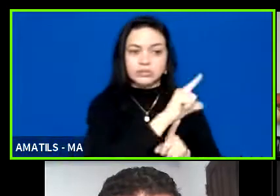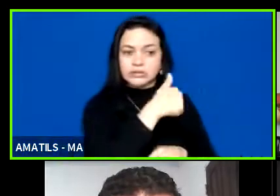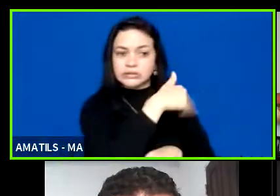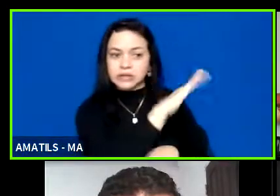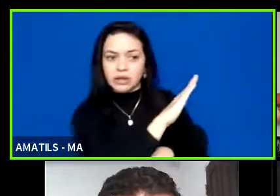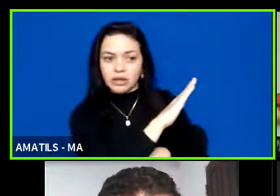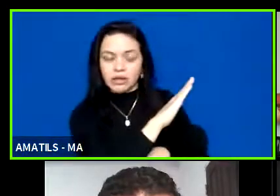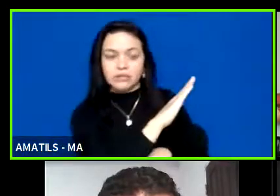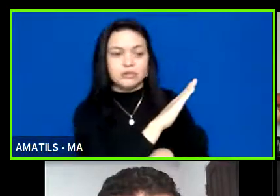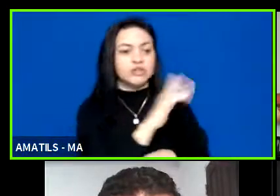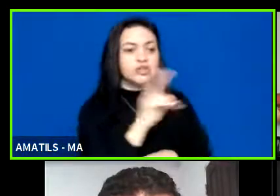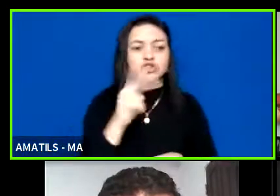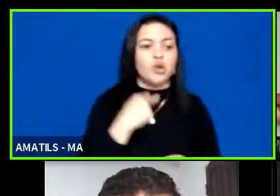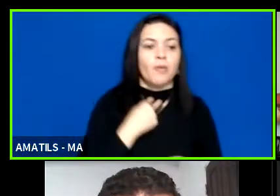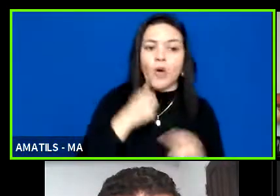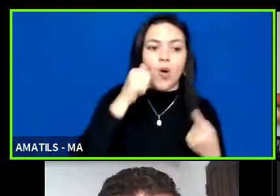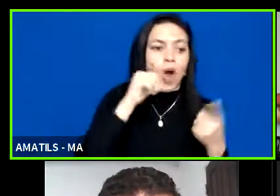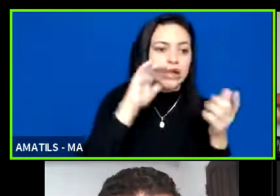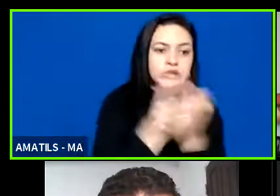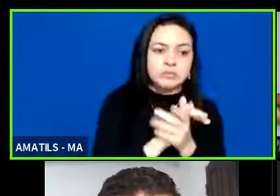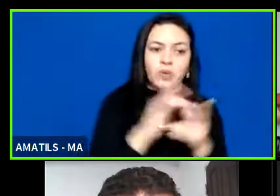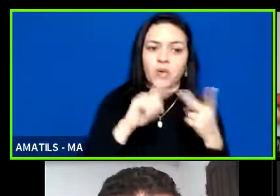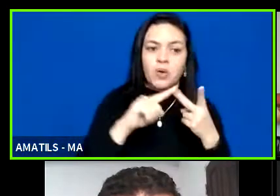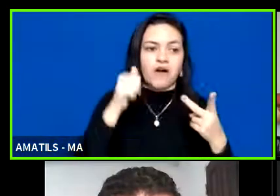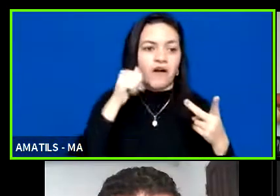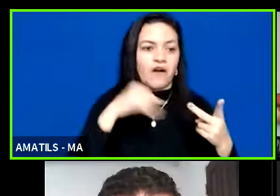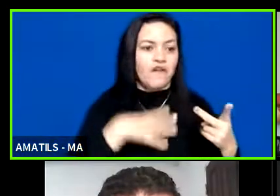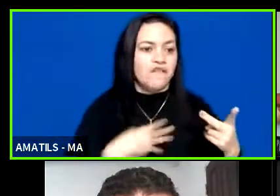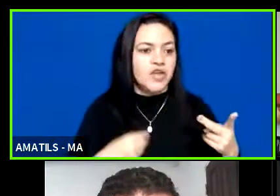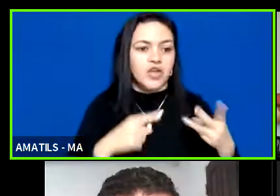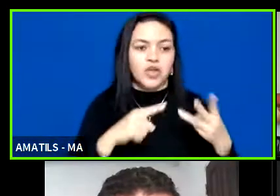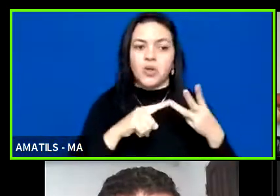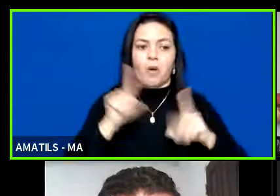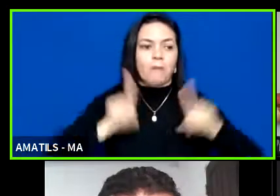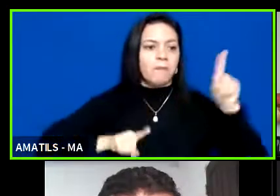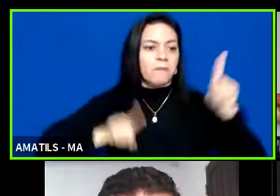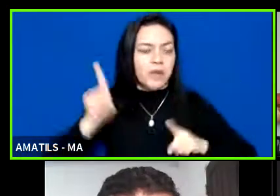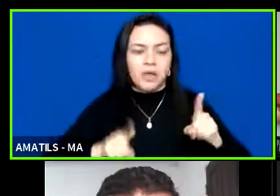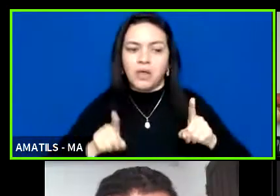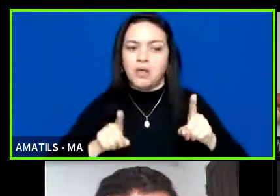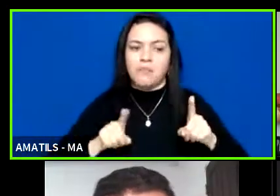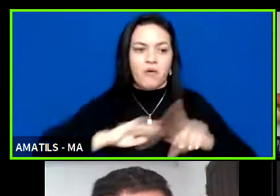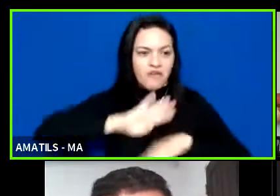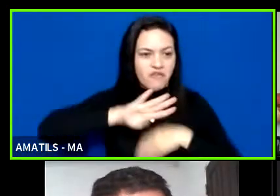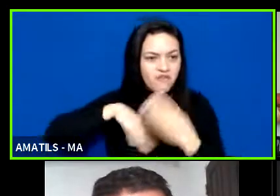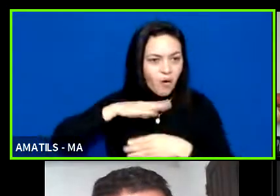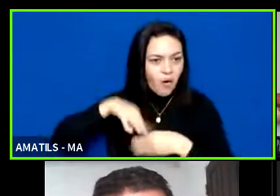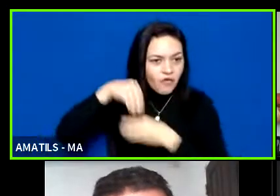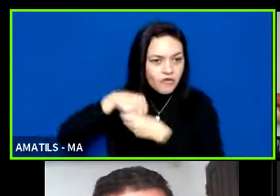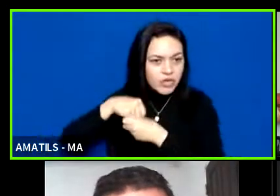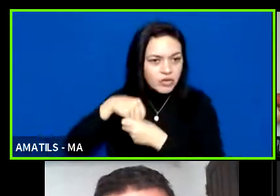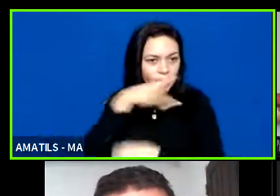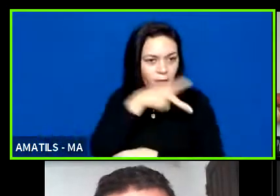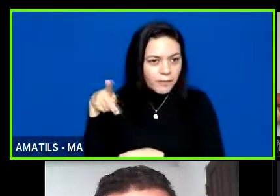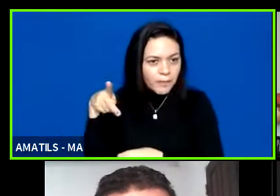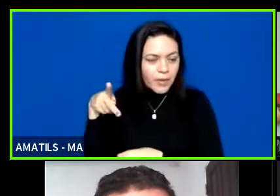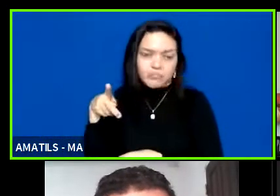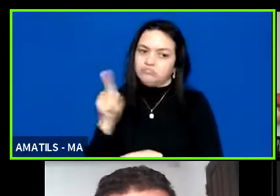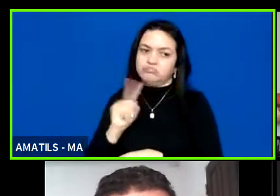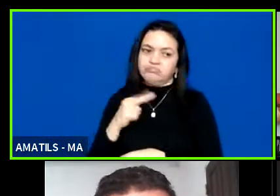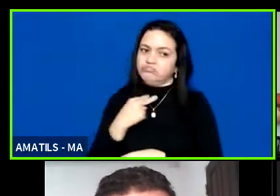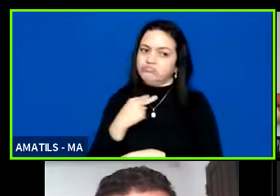ter esposa filho primo até terceiro grau envolvido nessa renovação da presidência